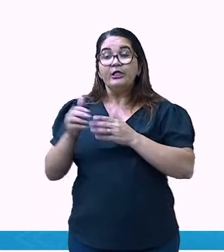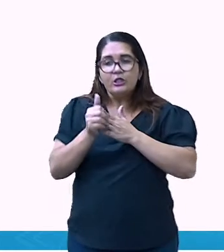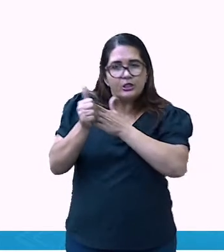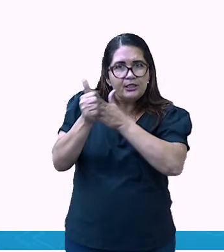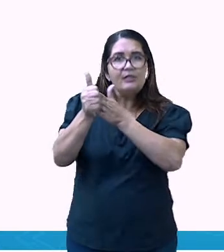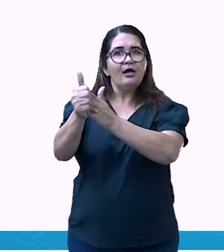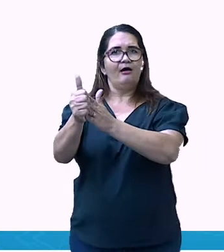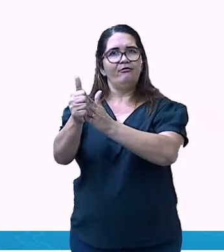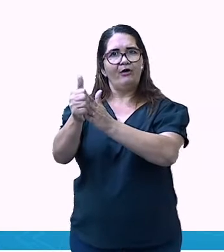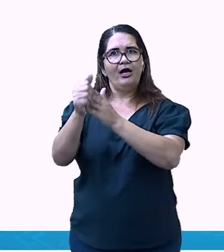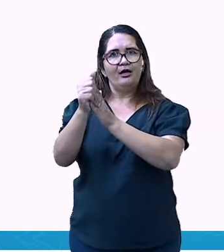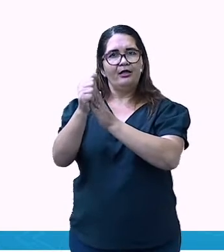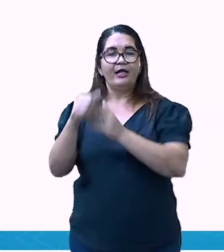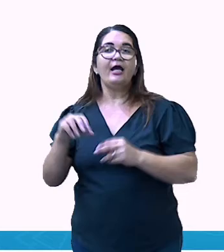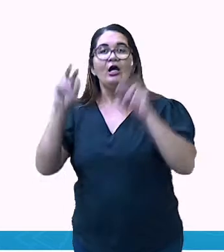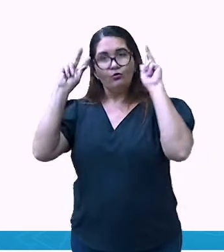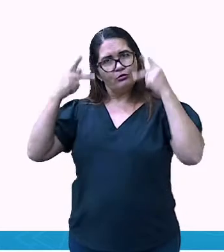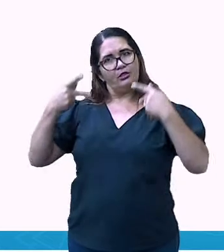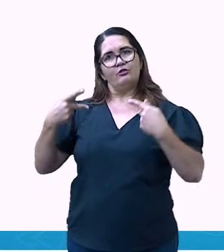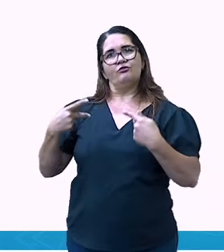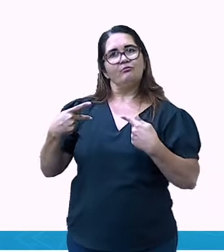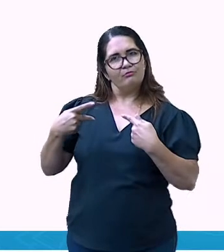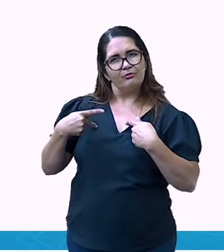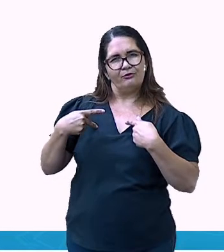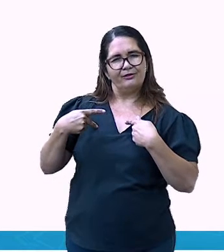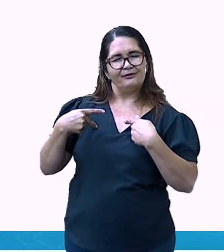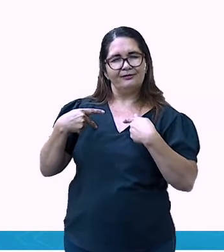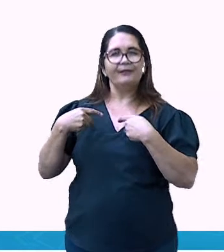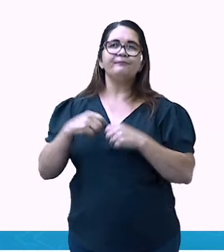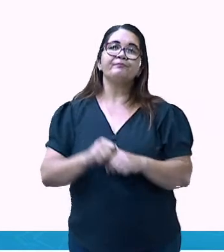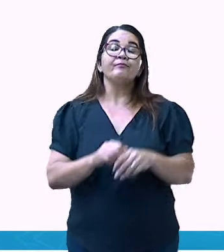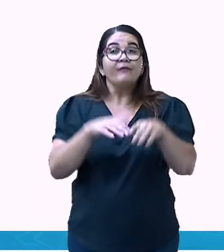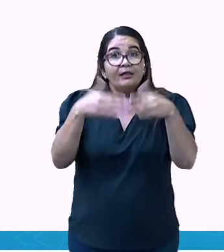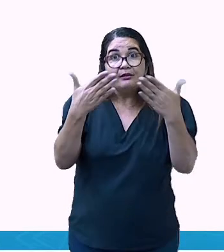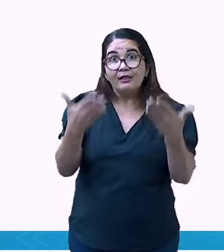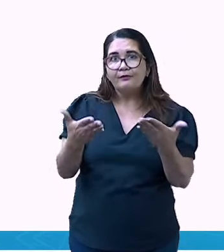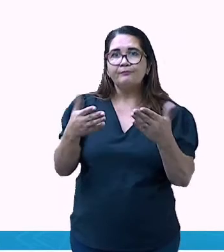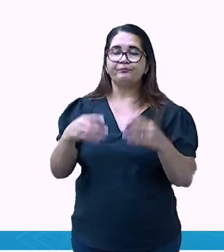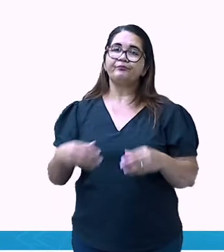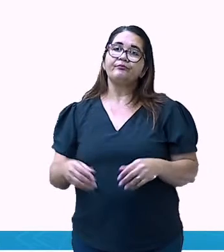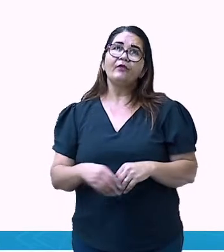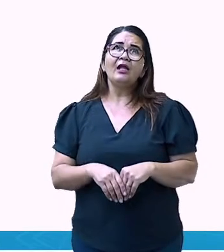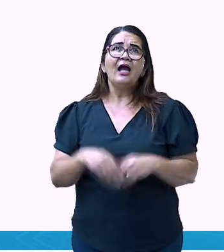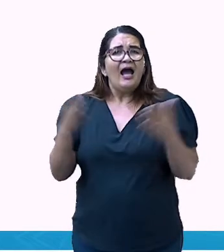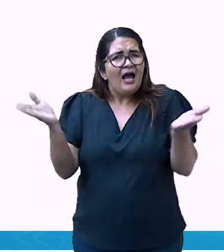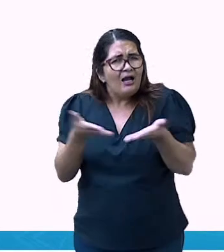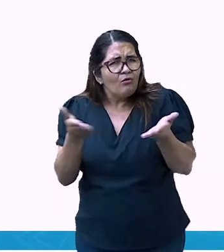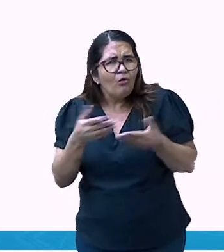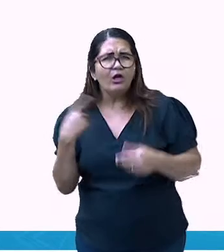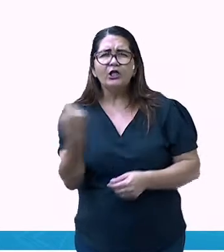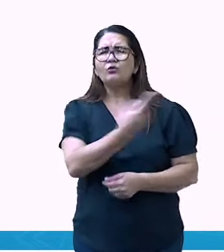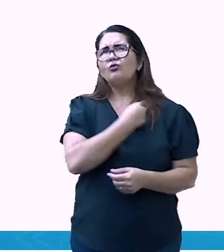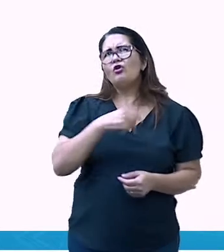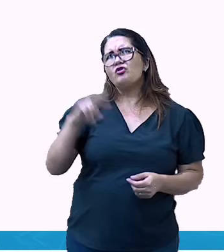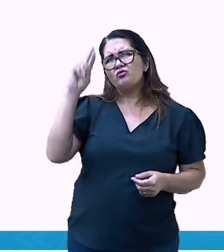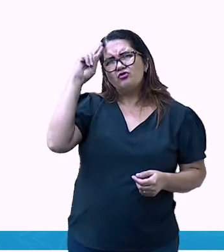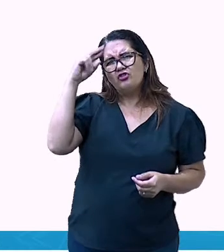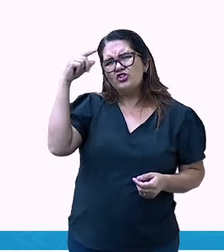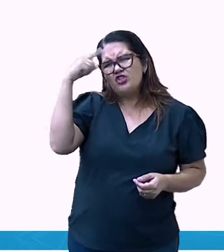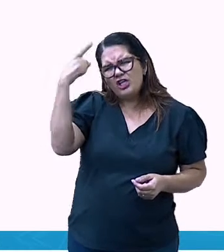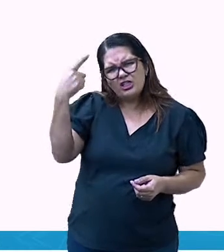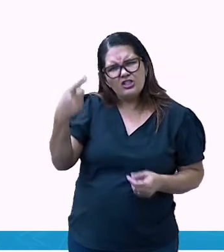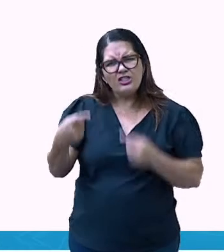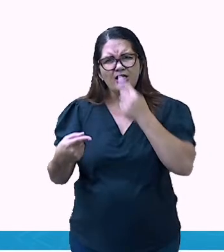são usadas para, como instrumentos de localização. No nosso dia a dia, é muito difícil a gente